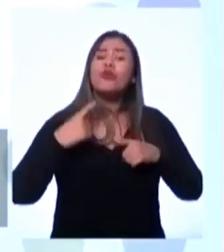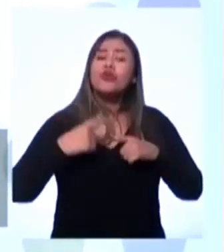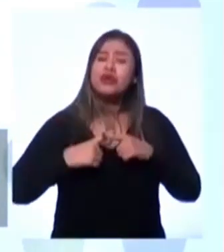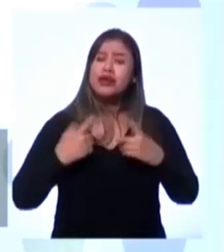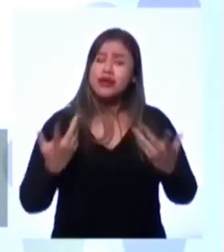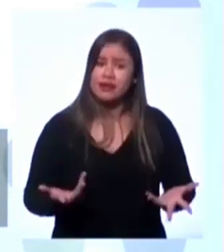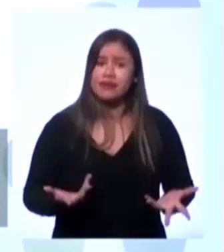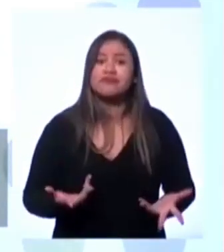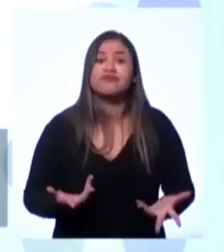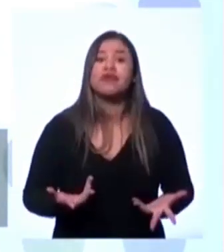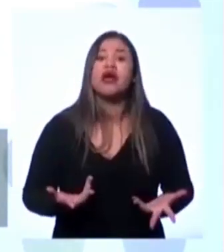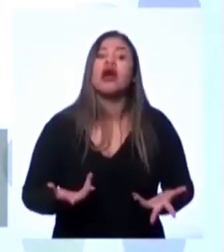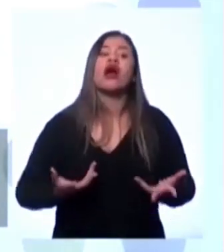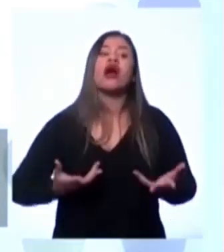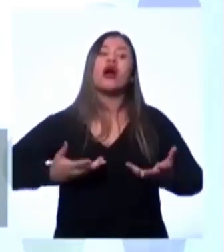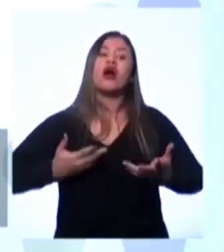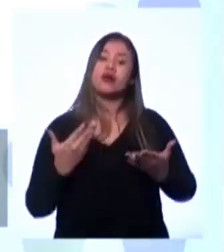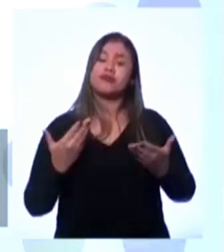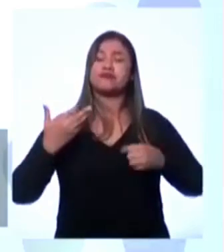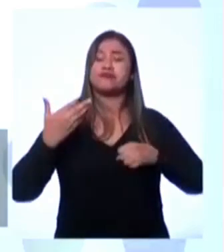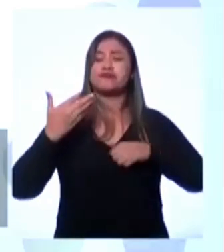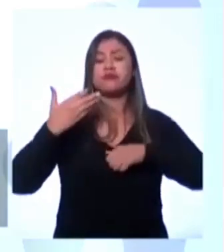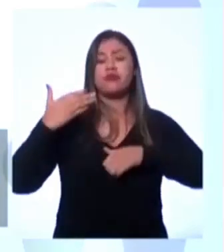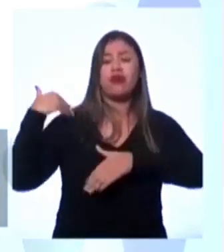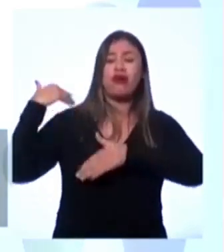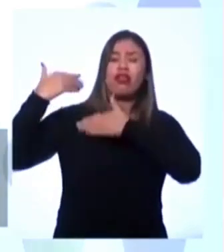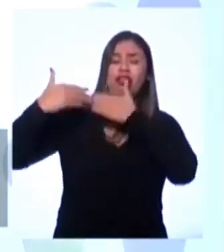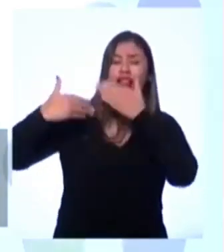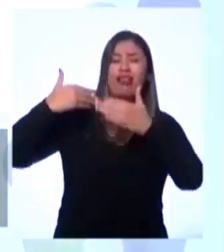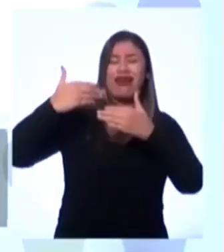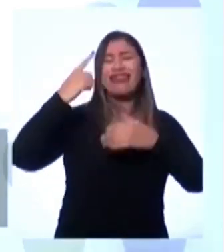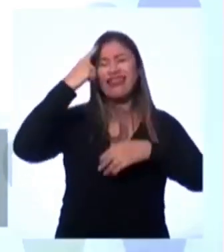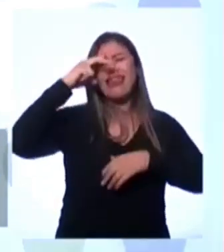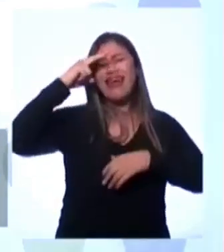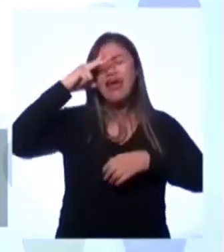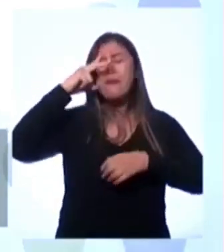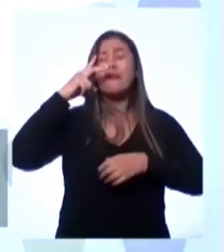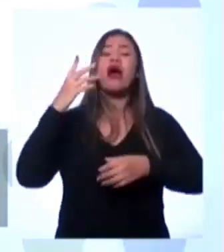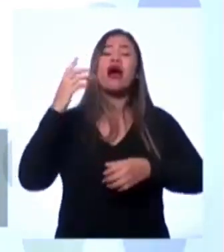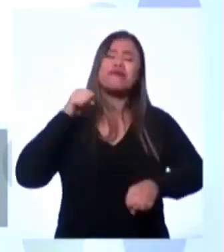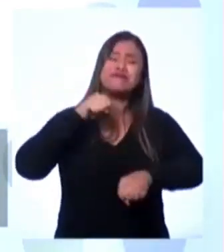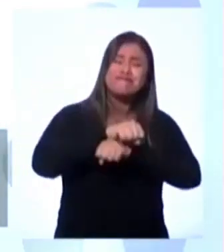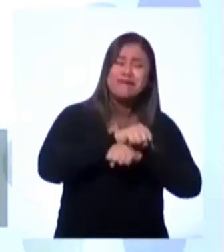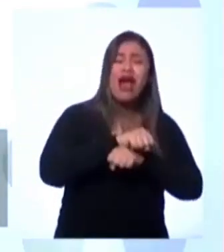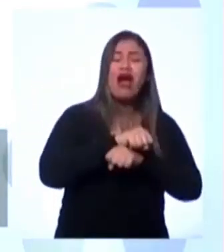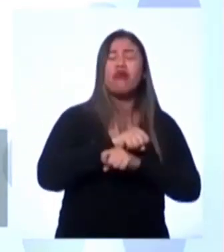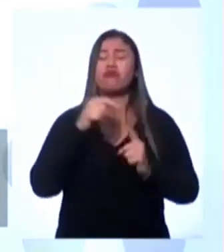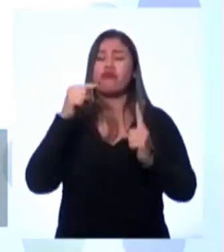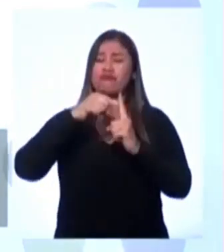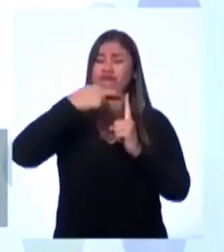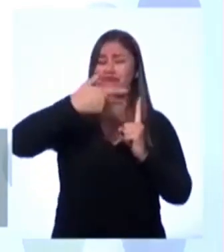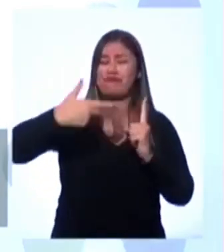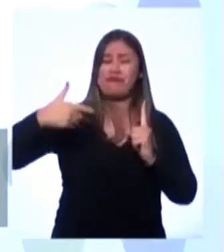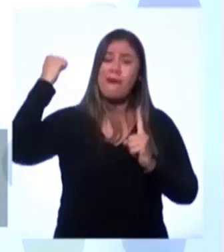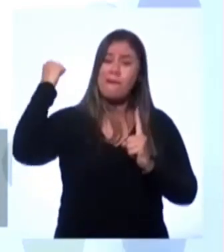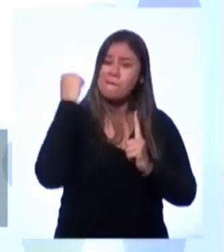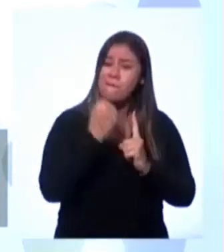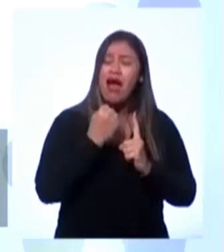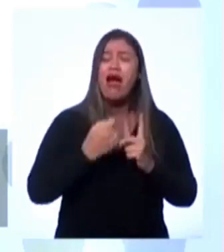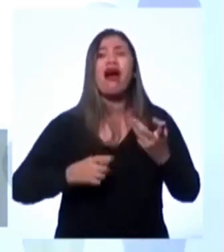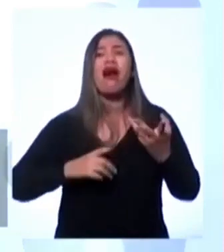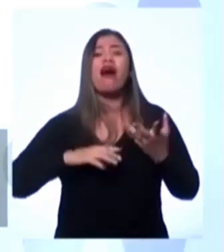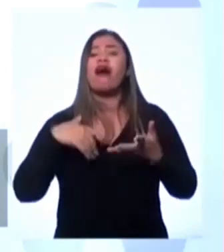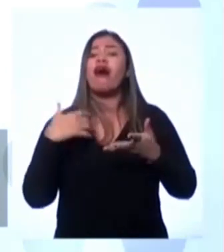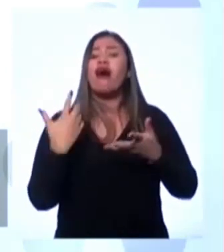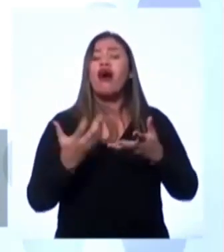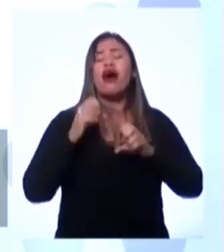básico, né. Devido a uma estrutura de escravidão, de genocídio indígena, de uma construção educacional